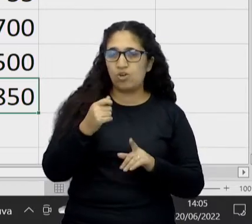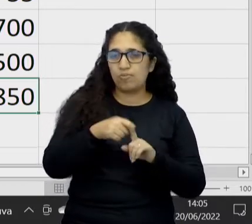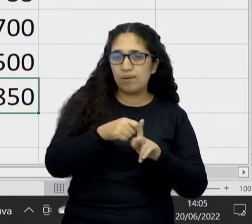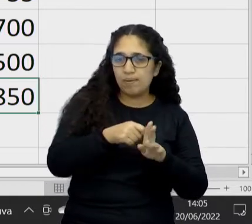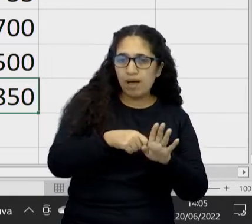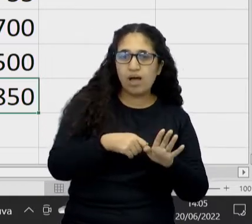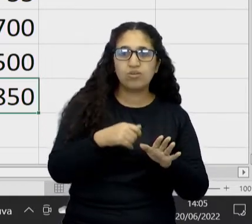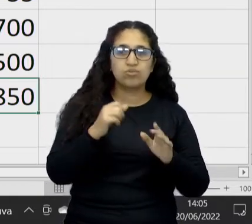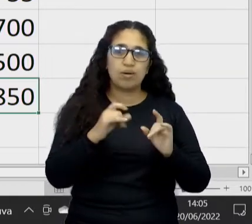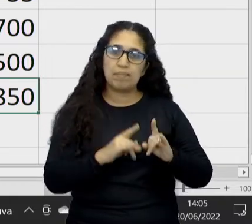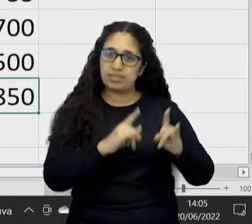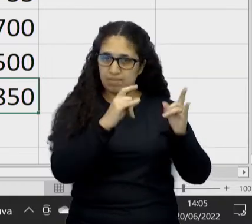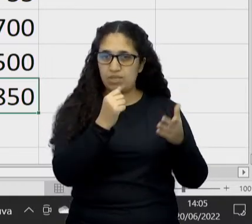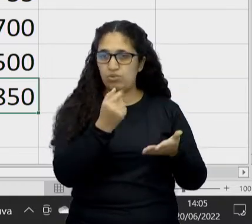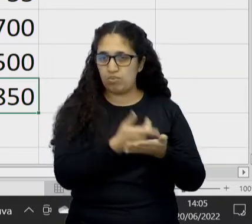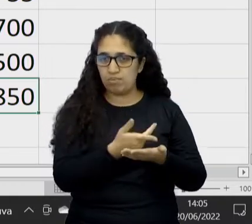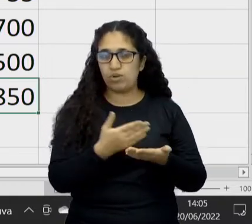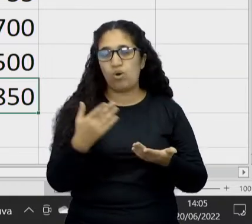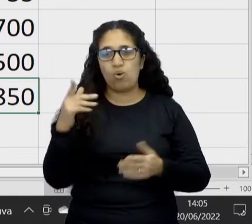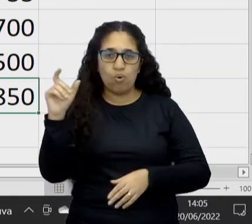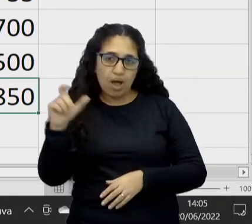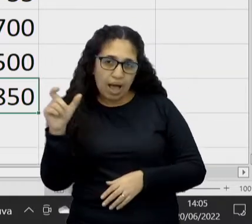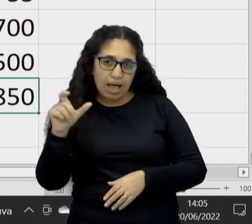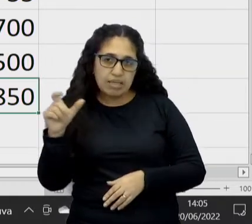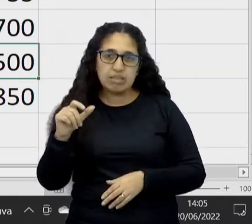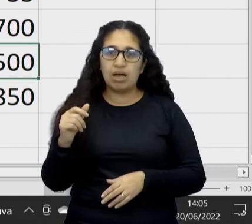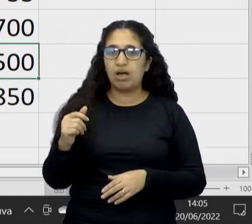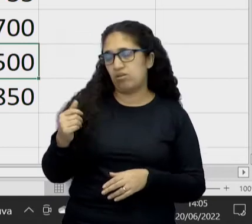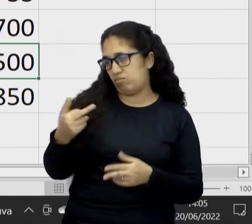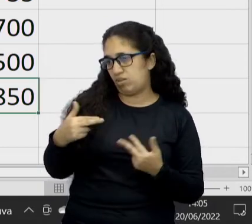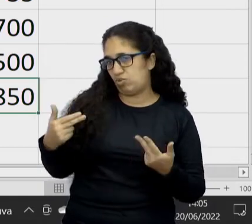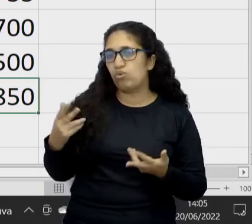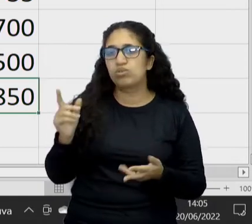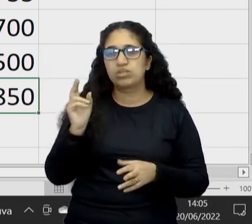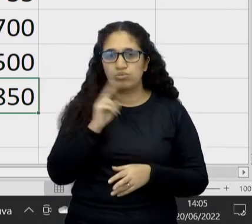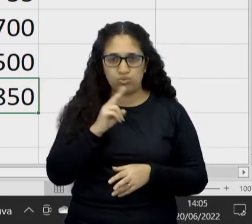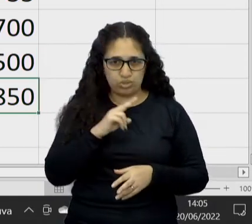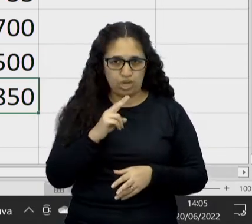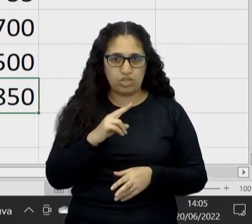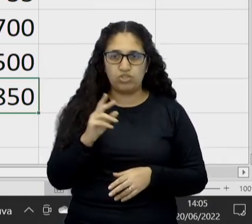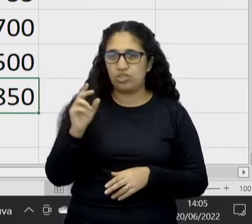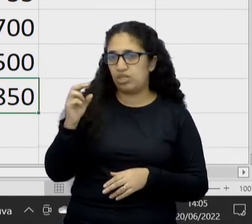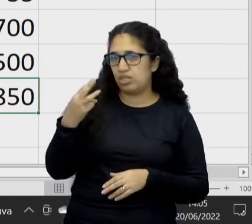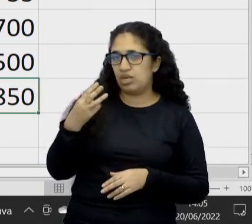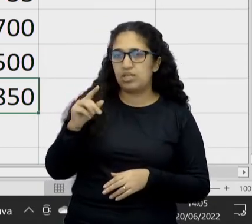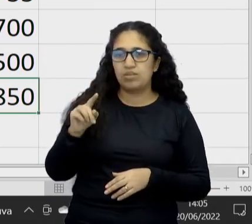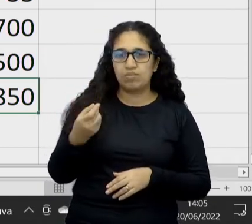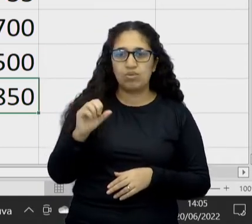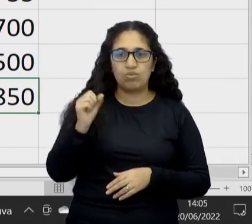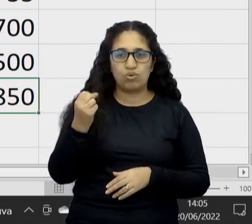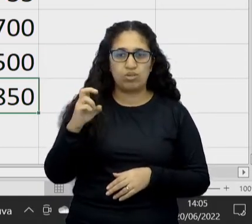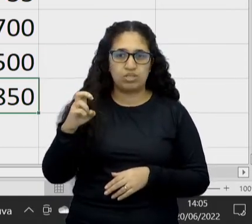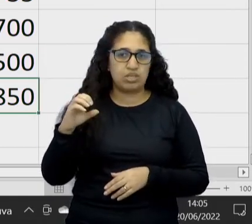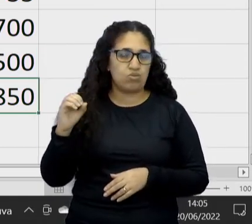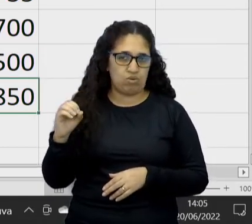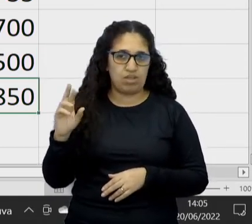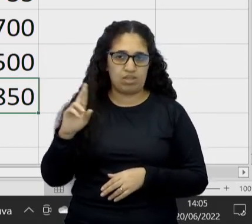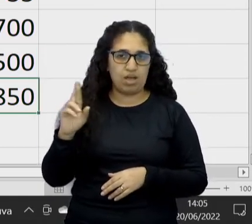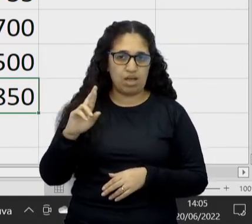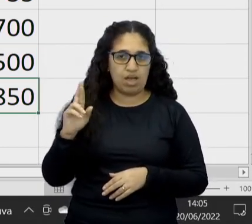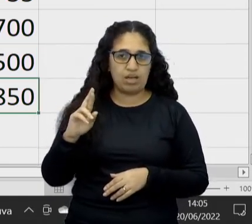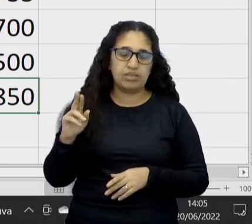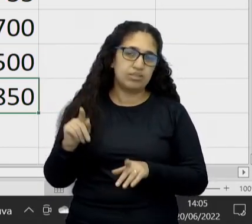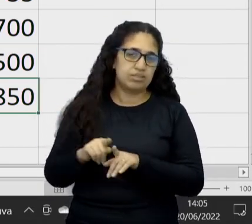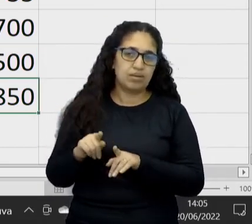comprou. O cartão de crédito aí para os gastos emergenciais. 3.850 fora aí sempre um